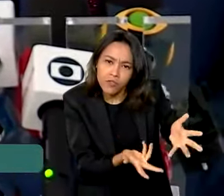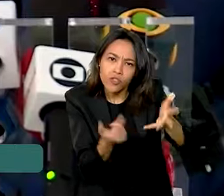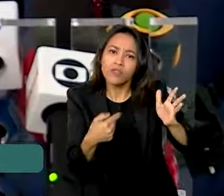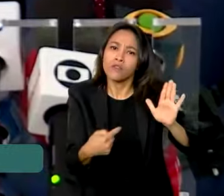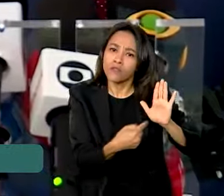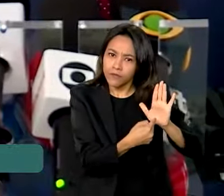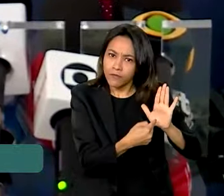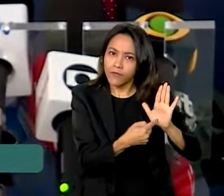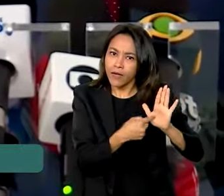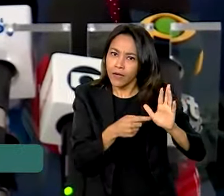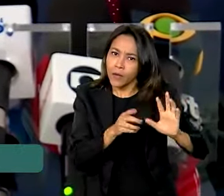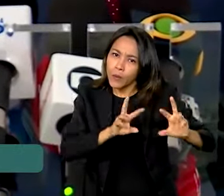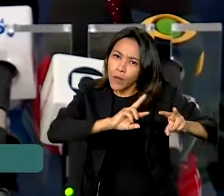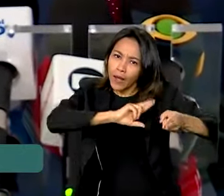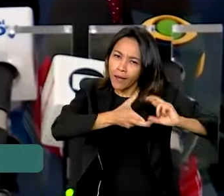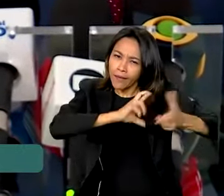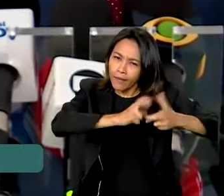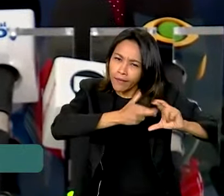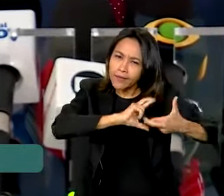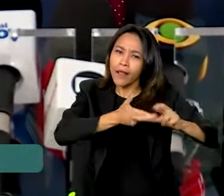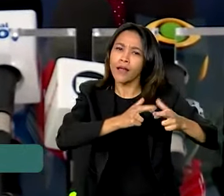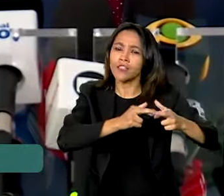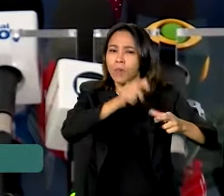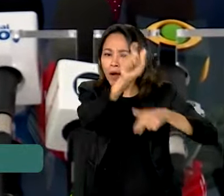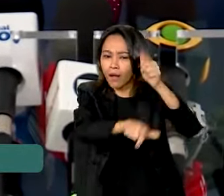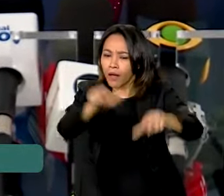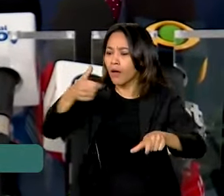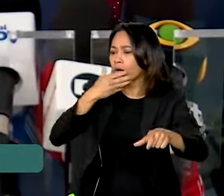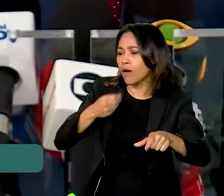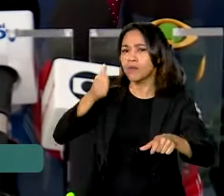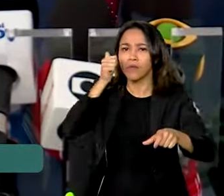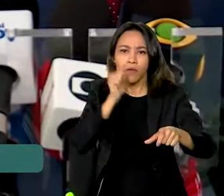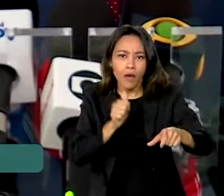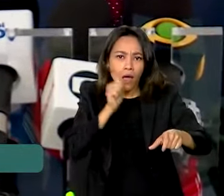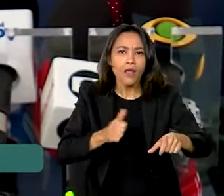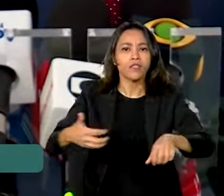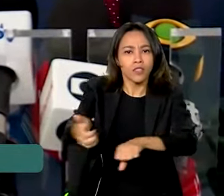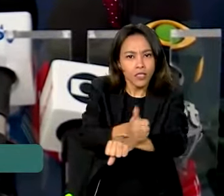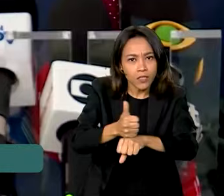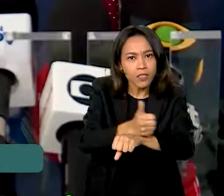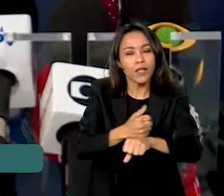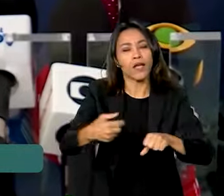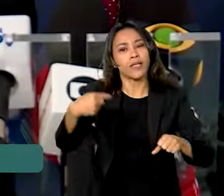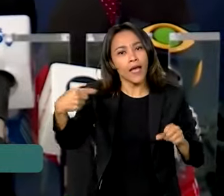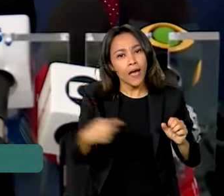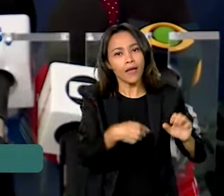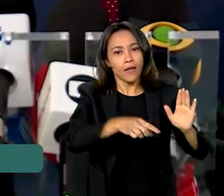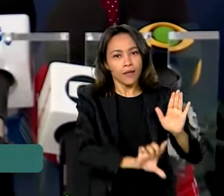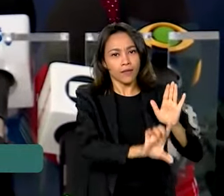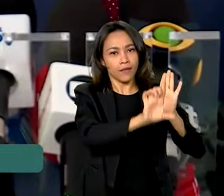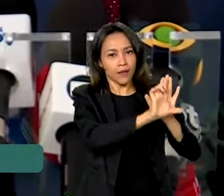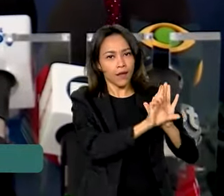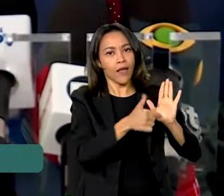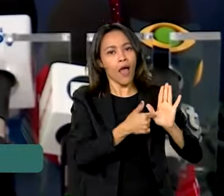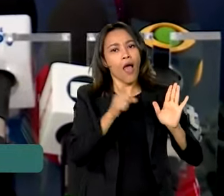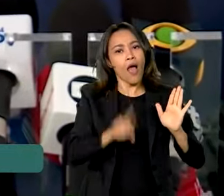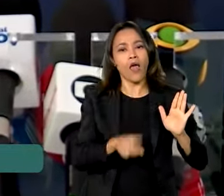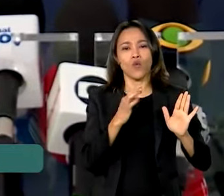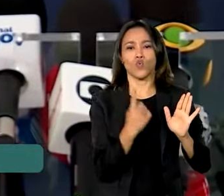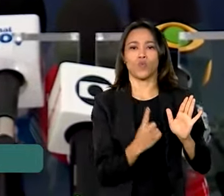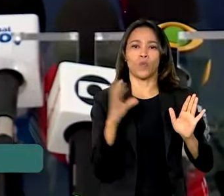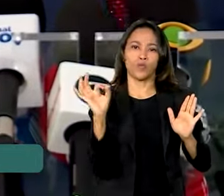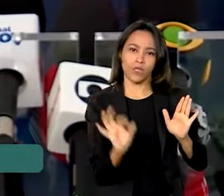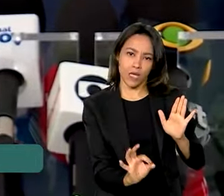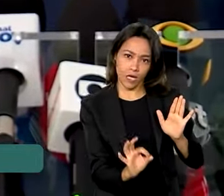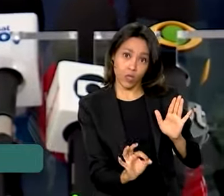Rouanet para catadores e catadoras, ele destina cerca de 1% para